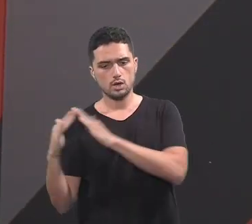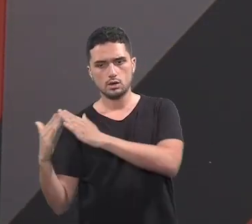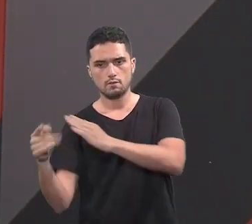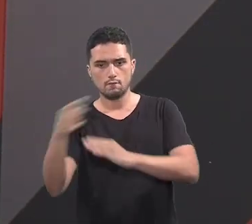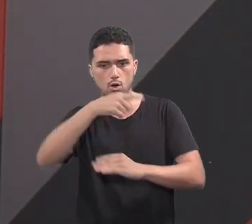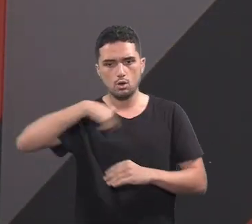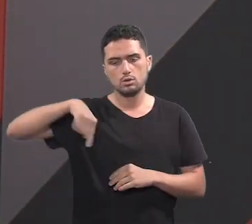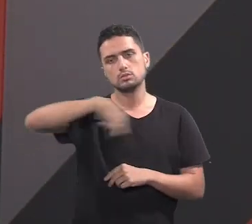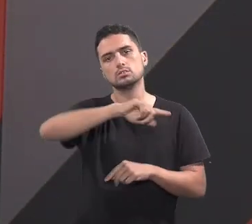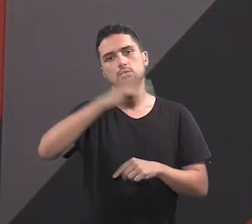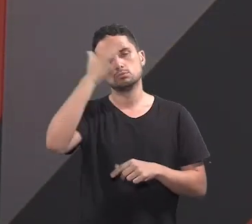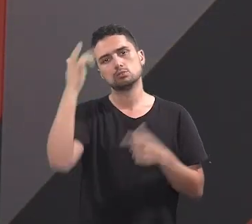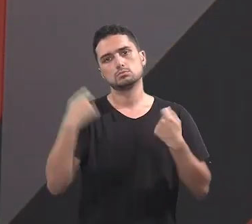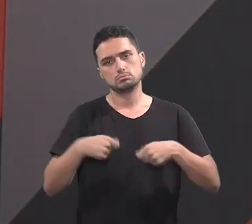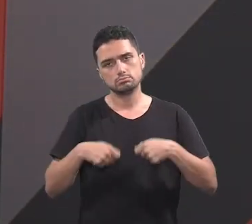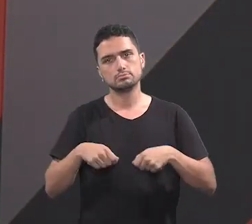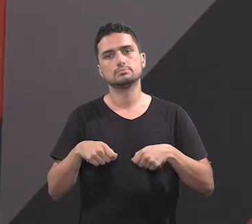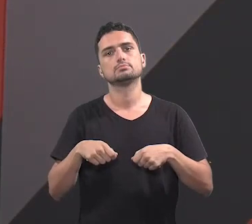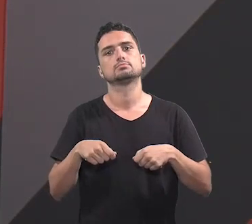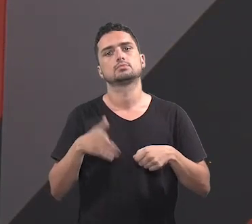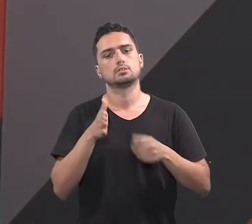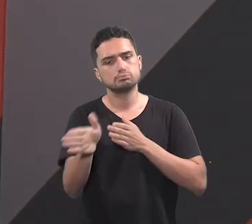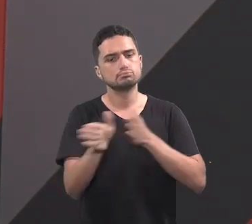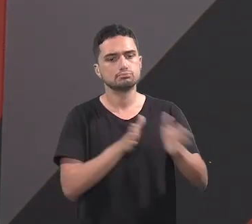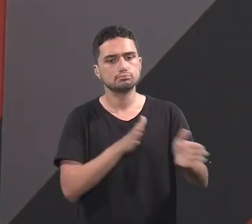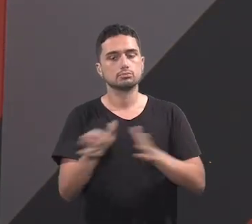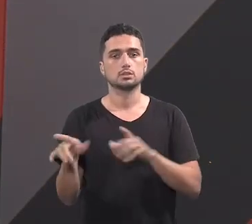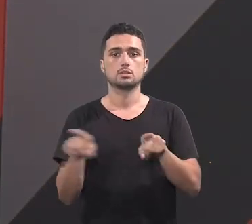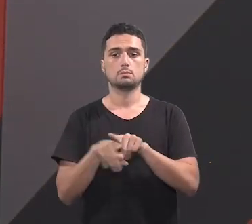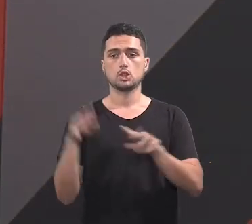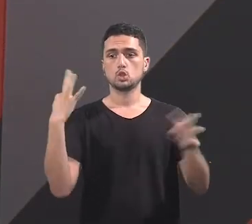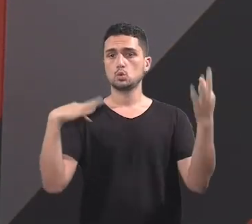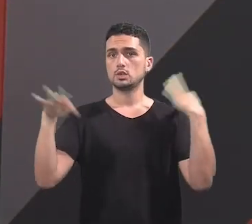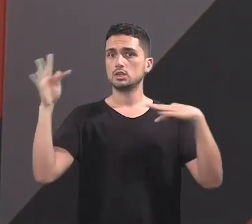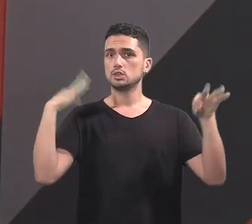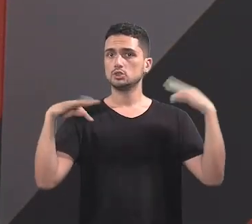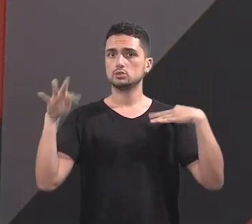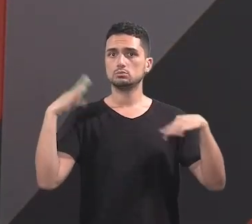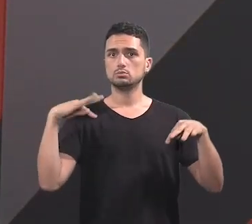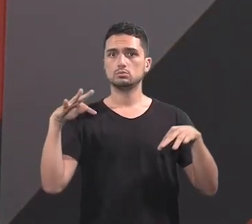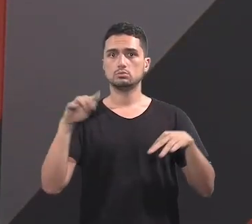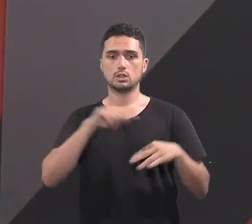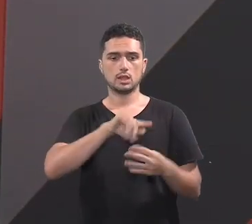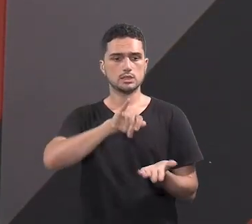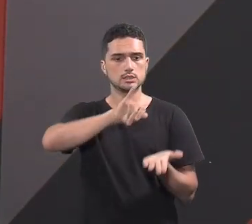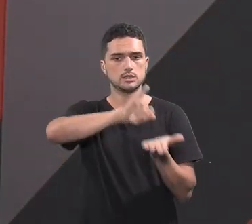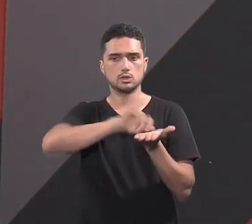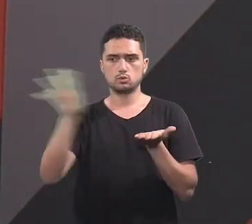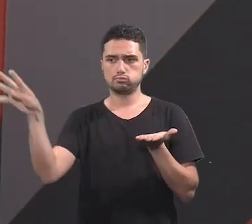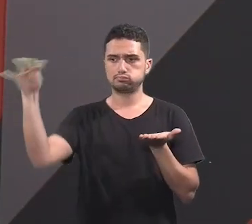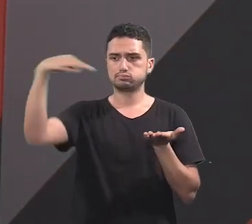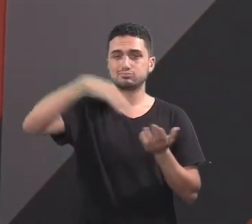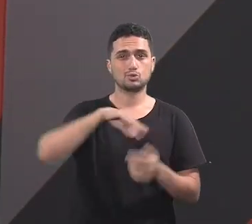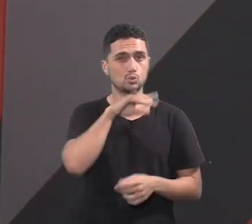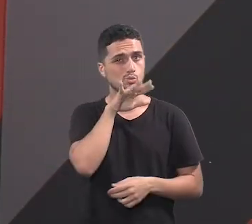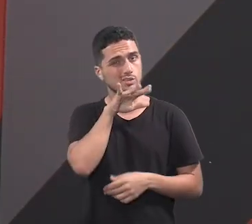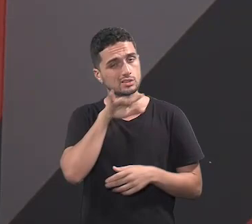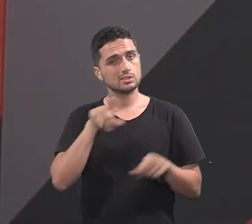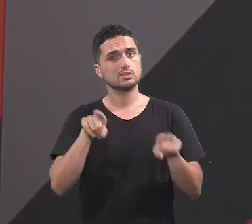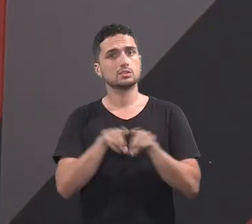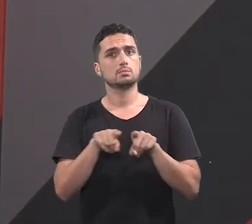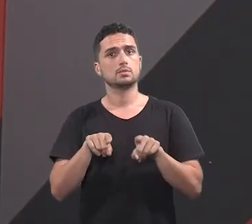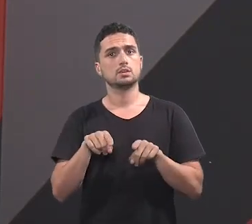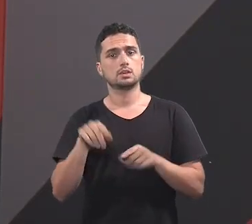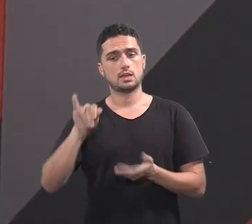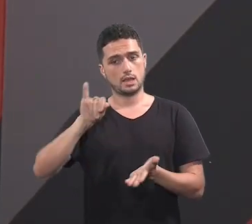no entorno e de quem precisa transitar por ali, impacta no turismo nas cidades da região serrana e dos lagos, mas também no